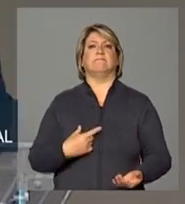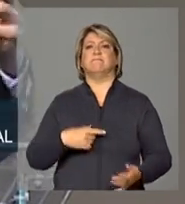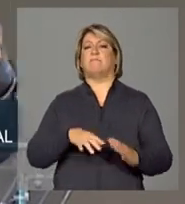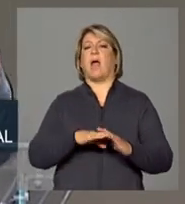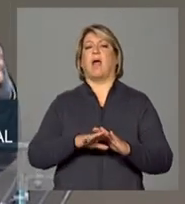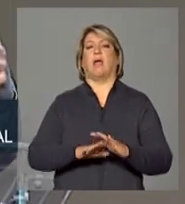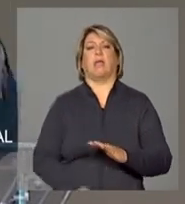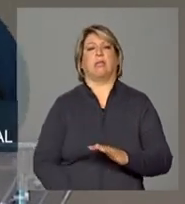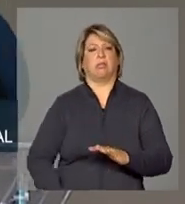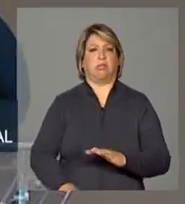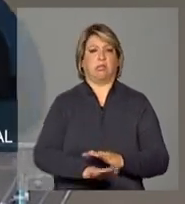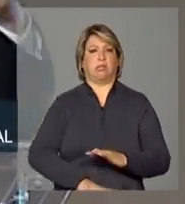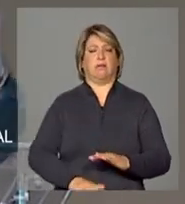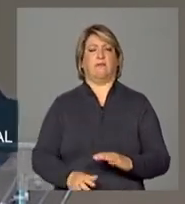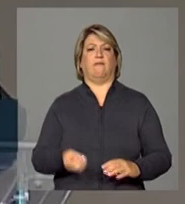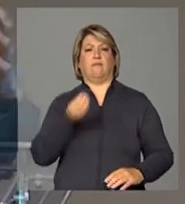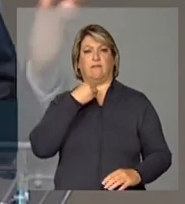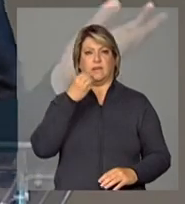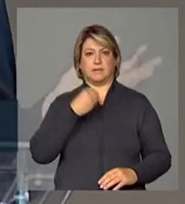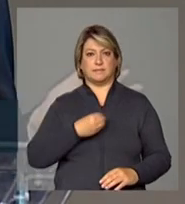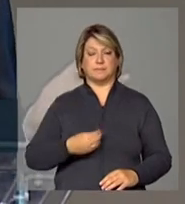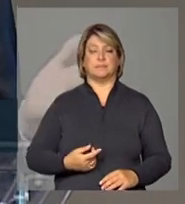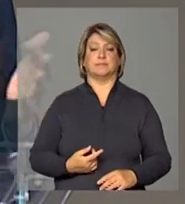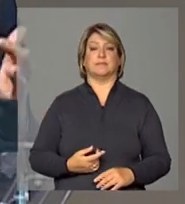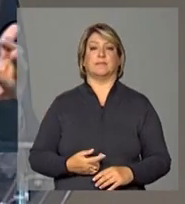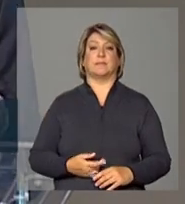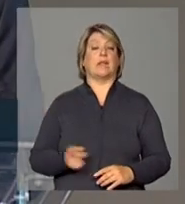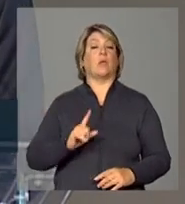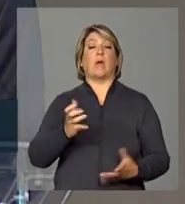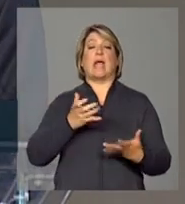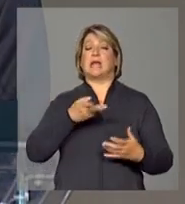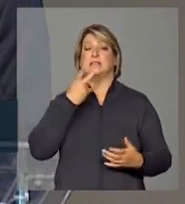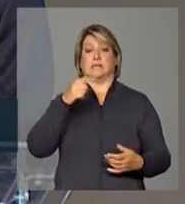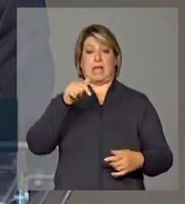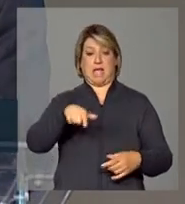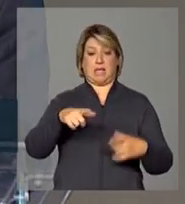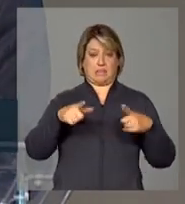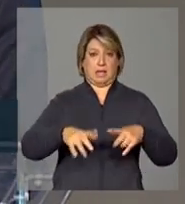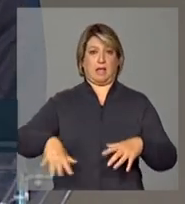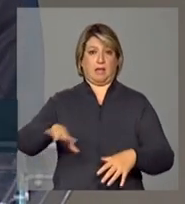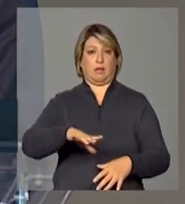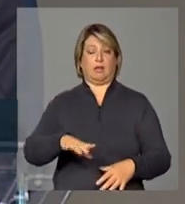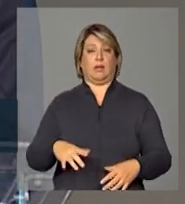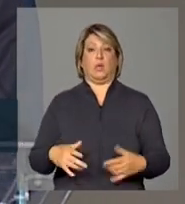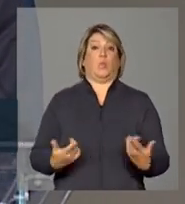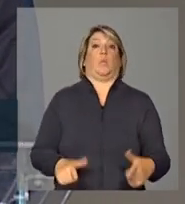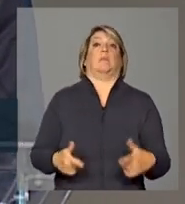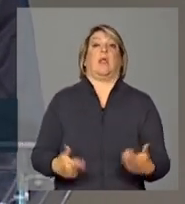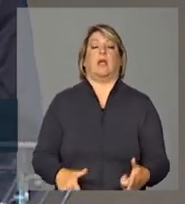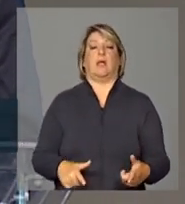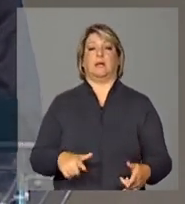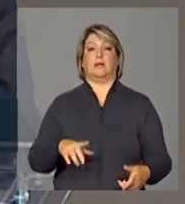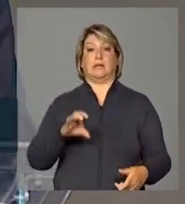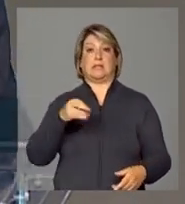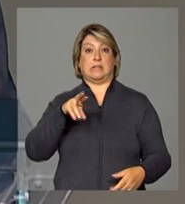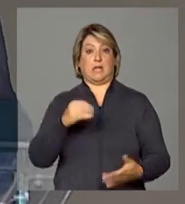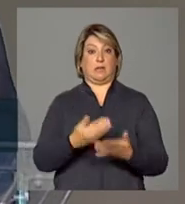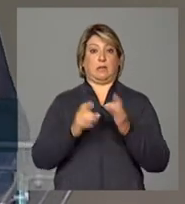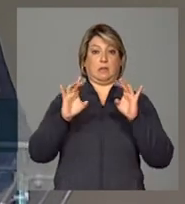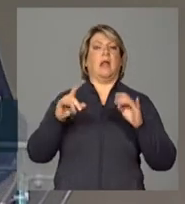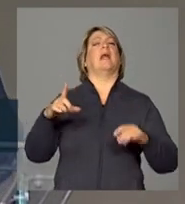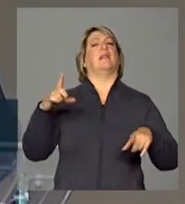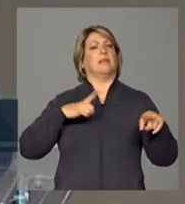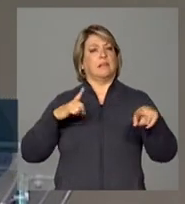abaixo não quer dizer que as regiões não tenham centros de excelência as tem